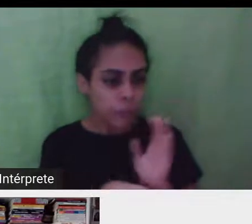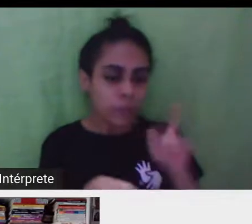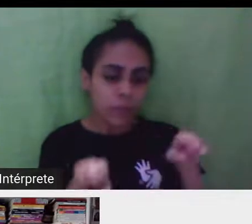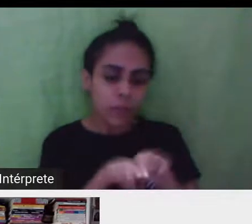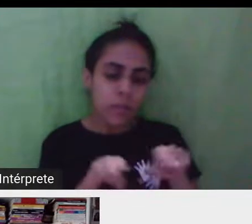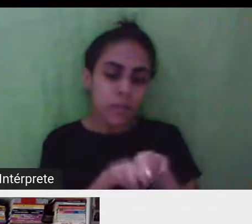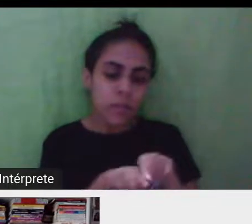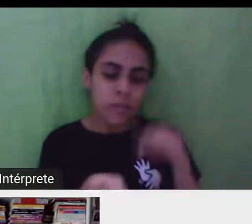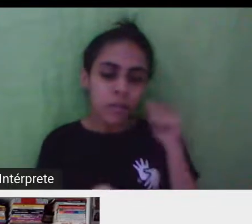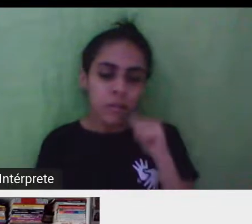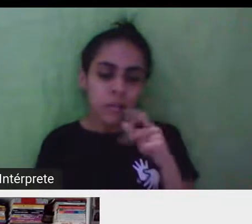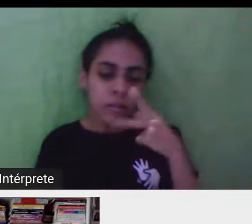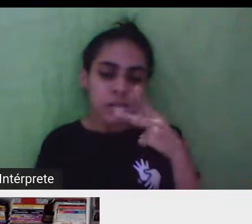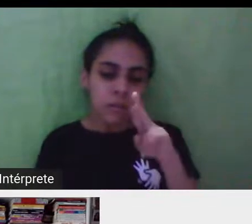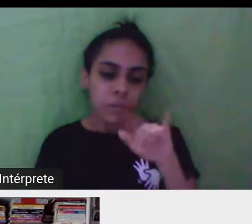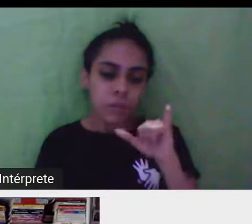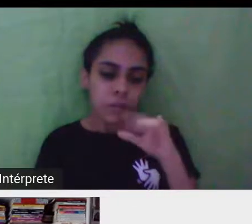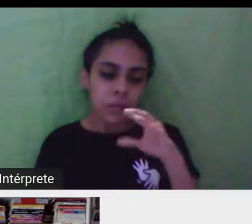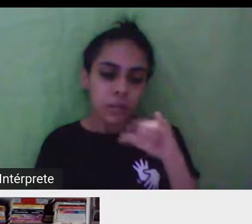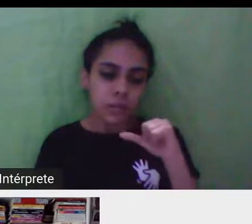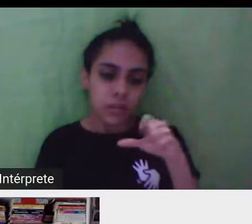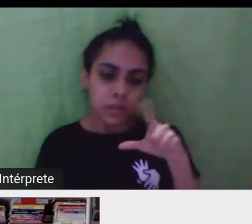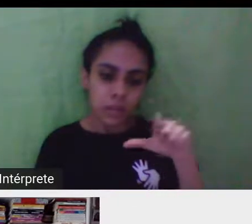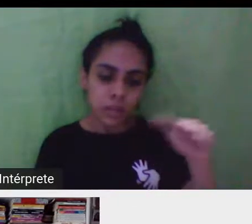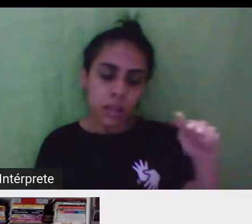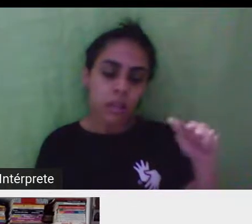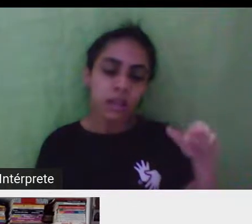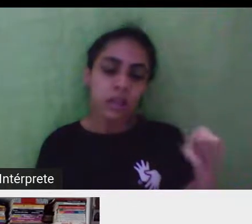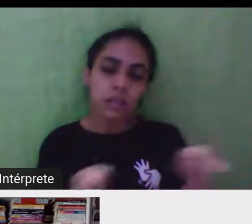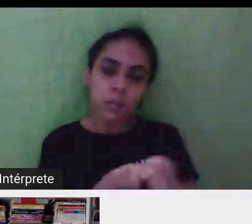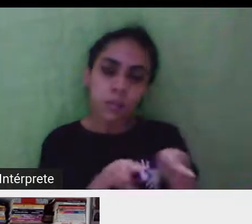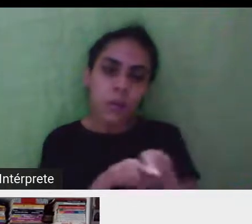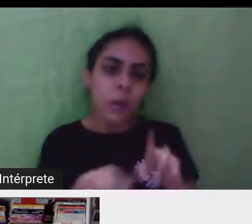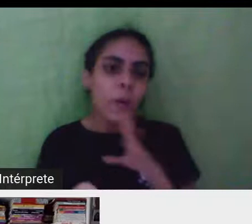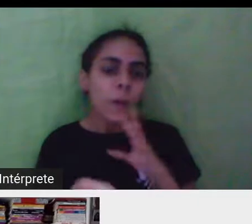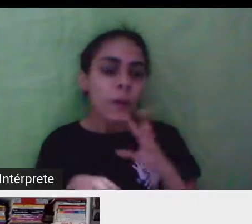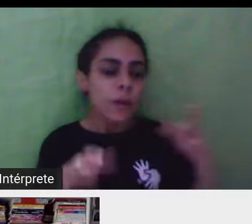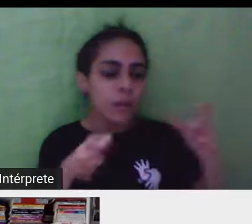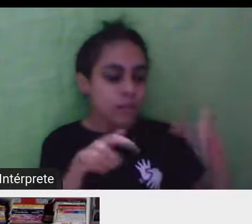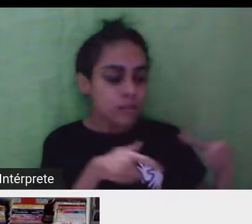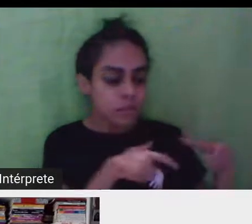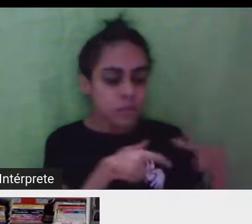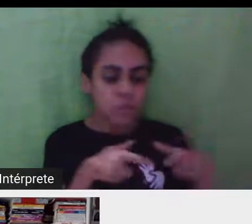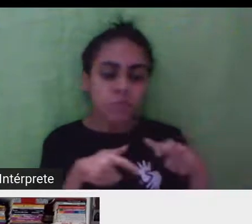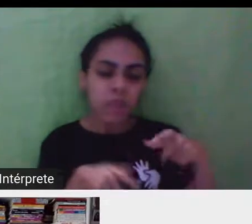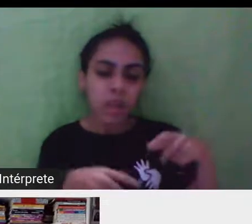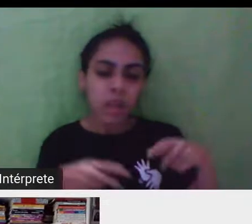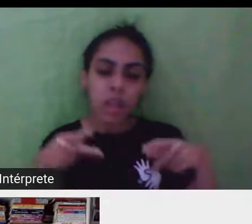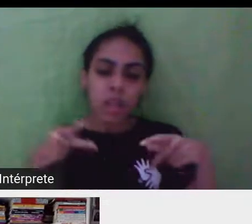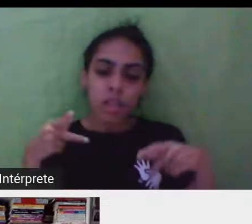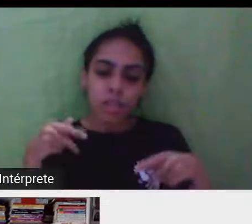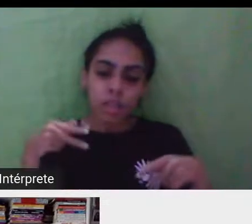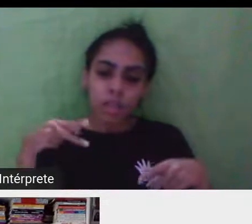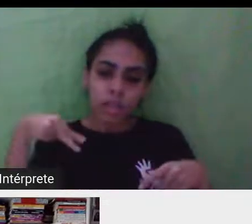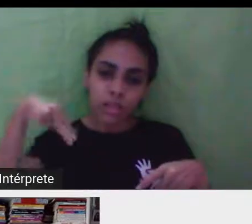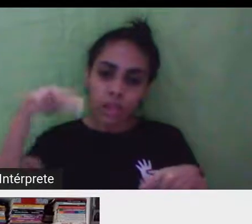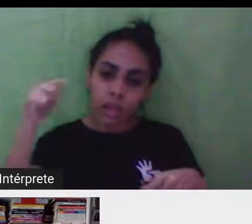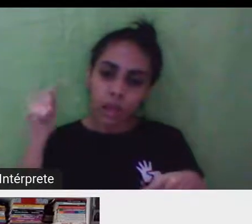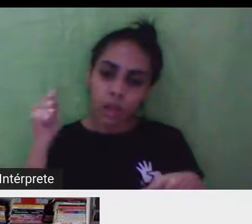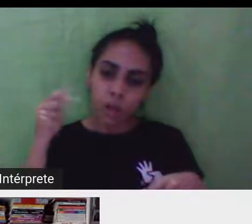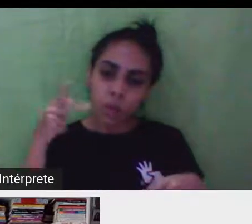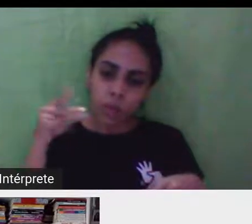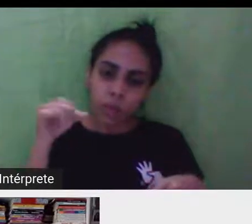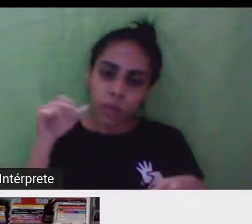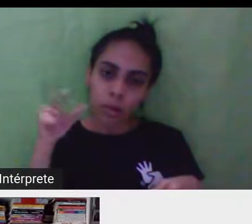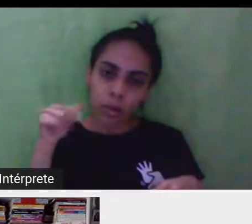conheceu aí essa área de Nápoles e me contou várias histórias louquíssimas. E para a Andréa Marie também,